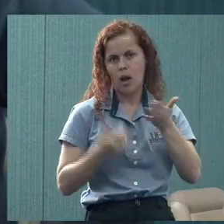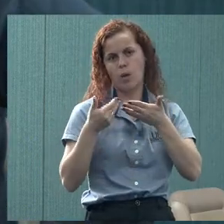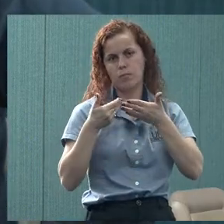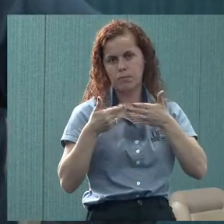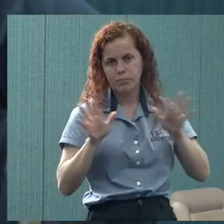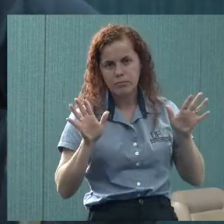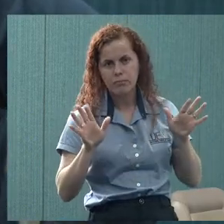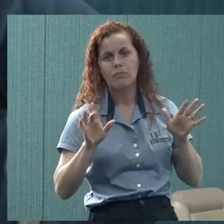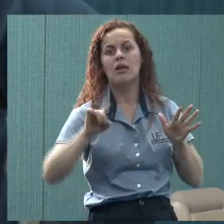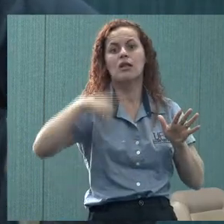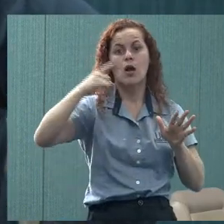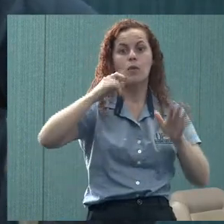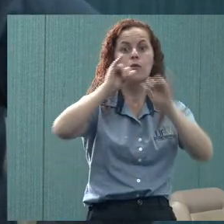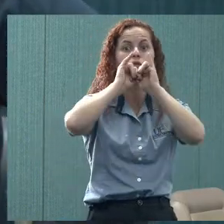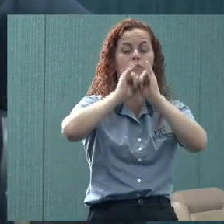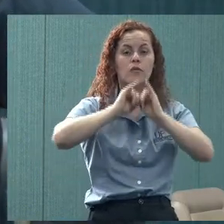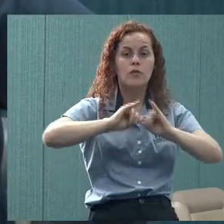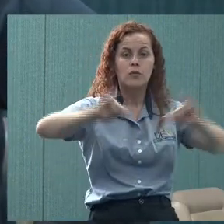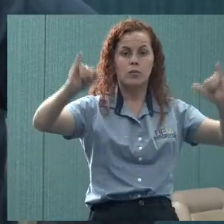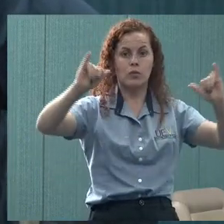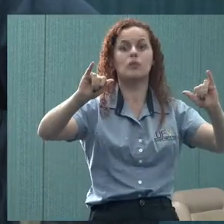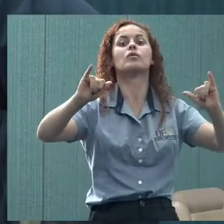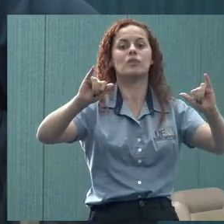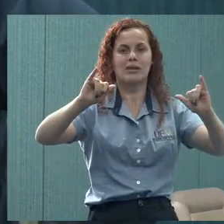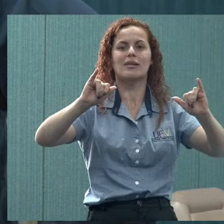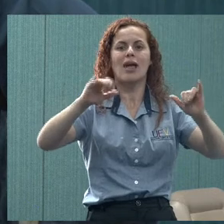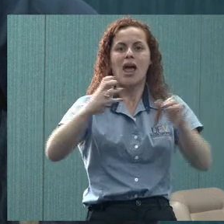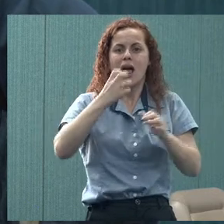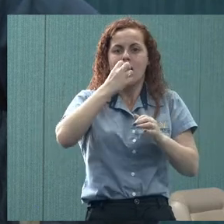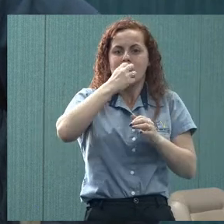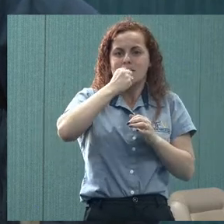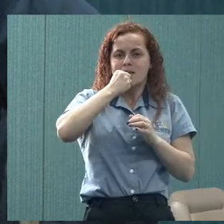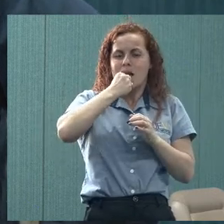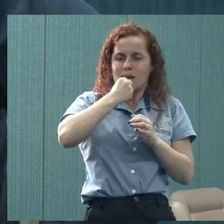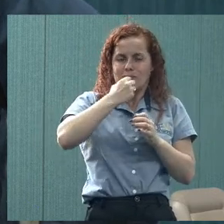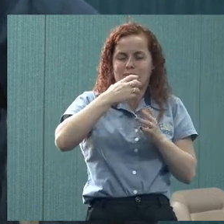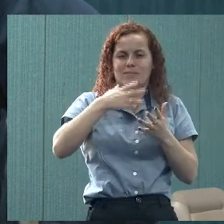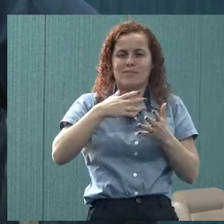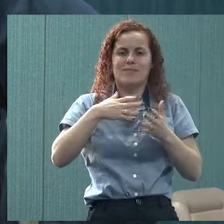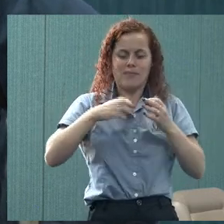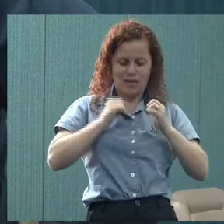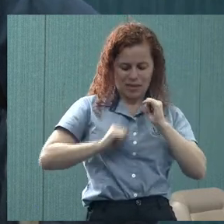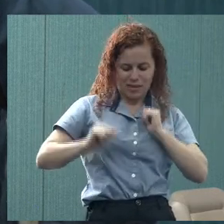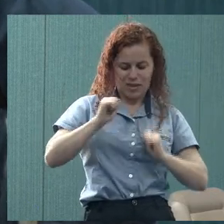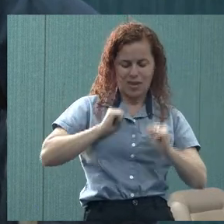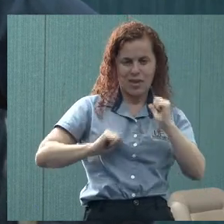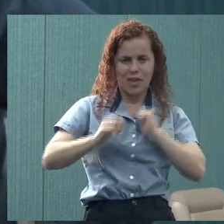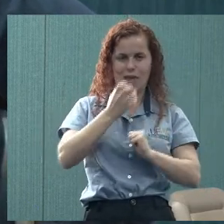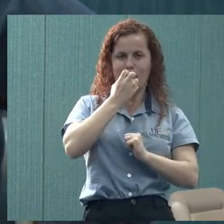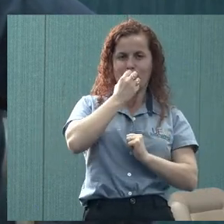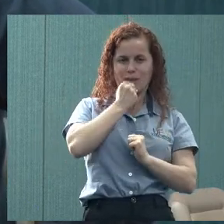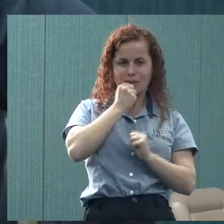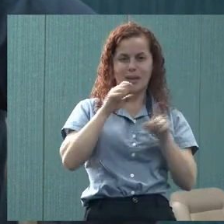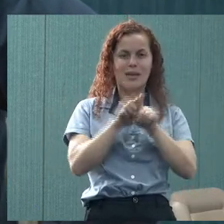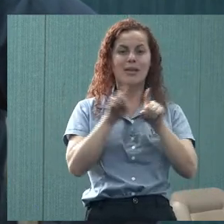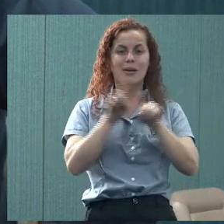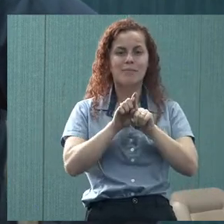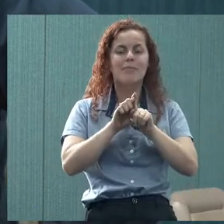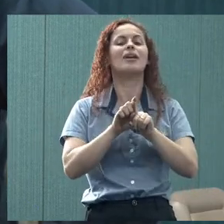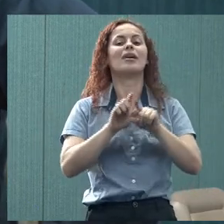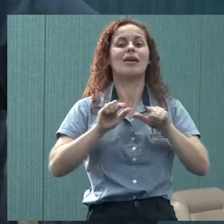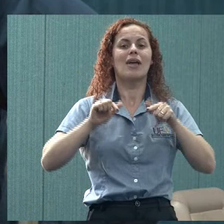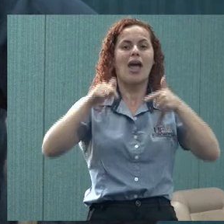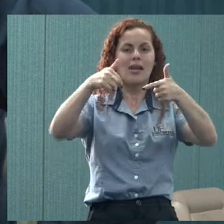Daqui a pouco, eu vou divulgar o Ansiosos Anônimos, sobre a ansiedade, e outras atividades aí.